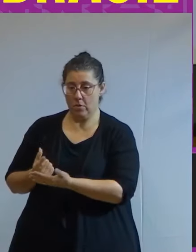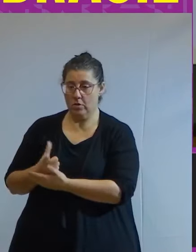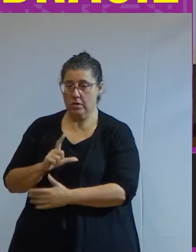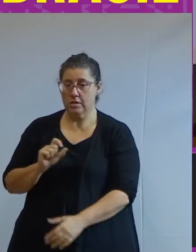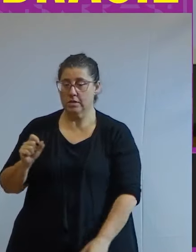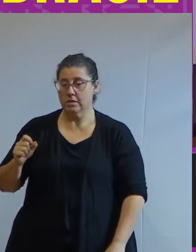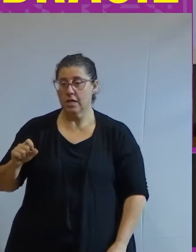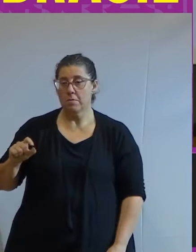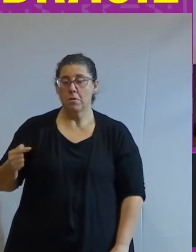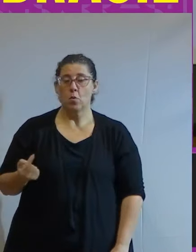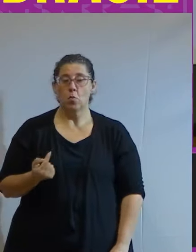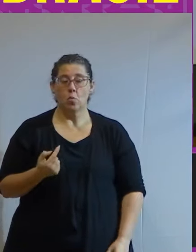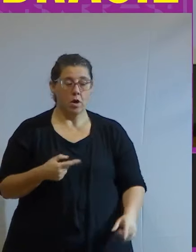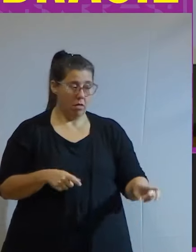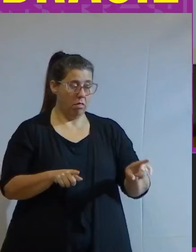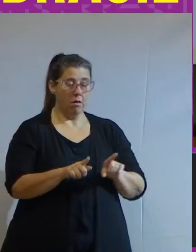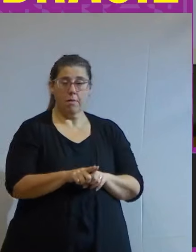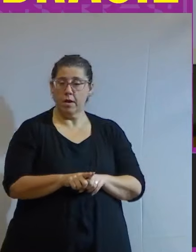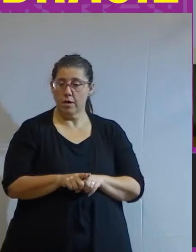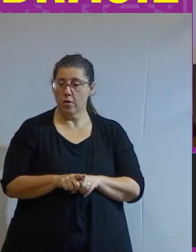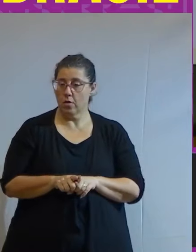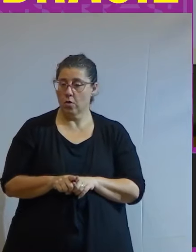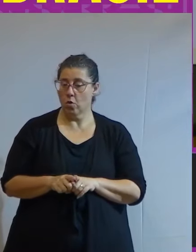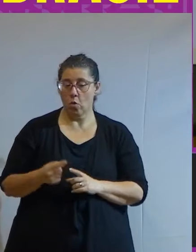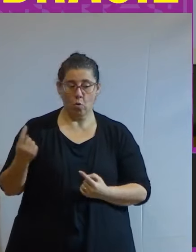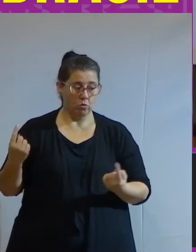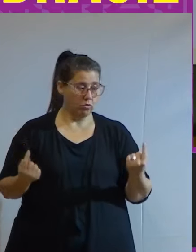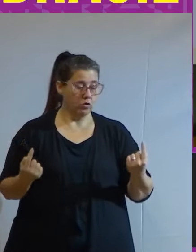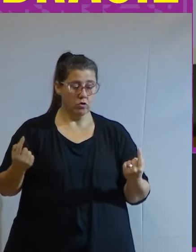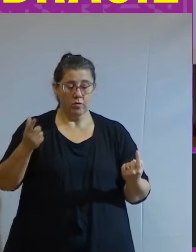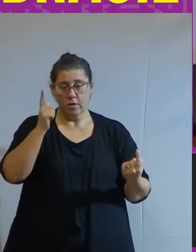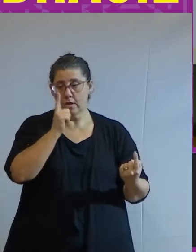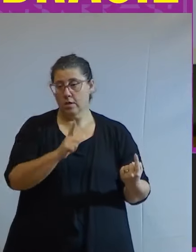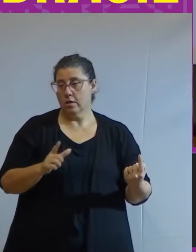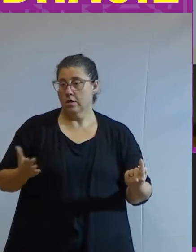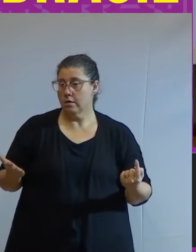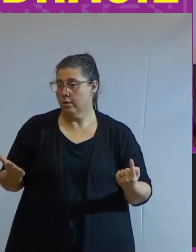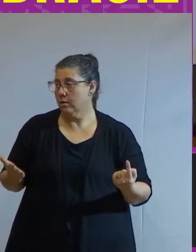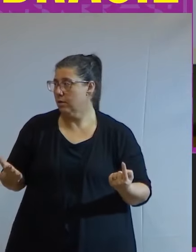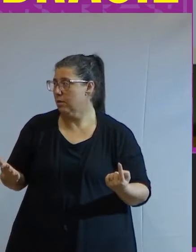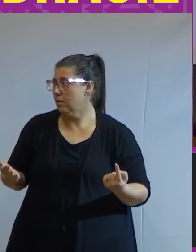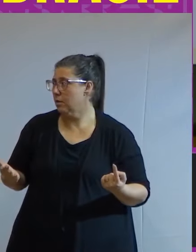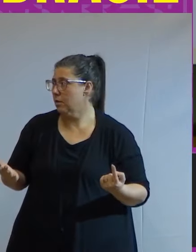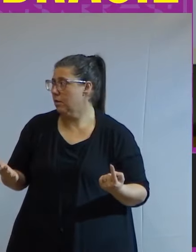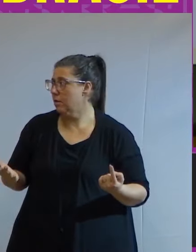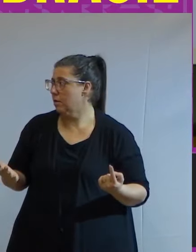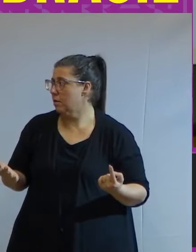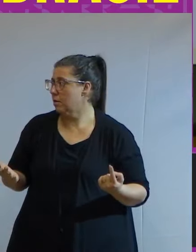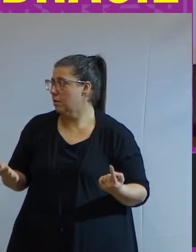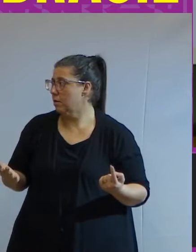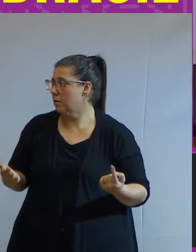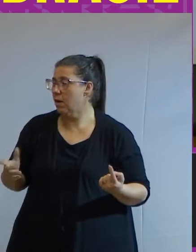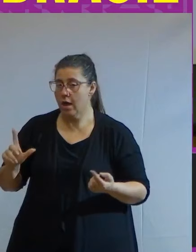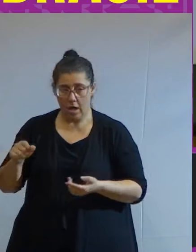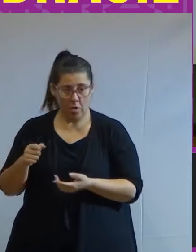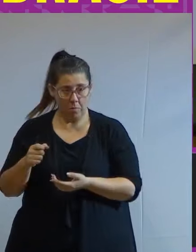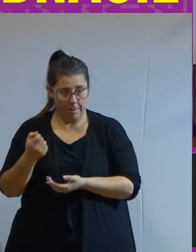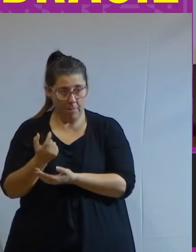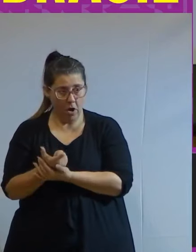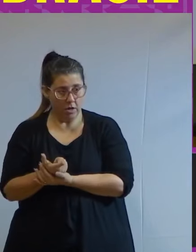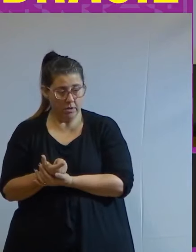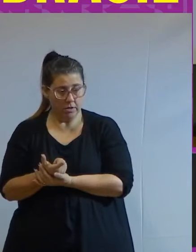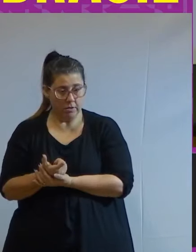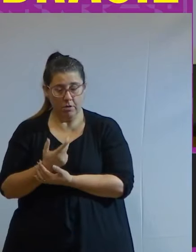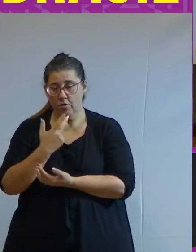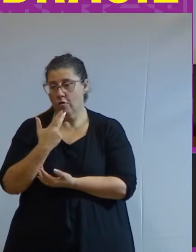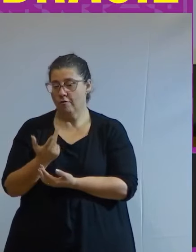ele também apostou cem mil um deles vai ganhar não é uma aposta querendo ou não é só que não é